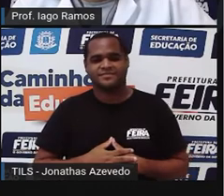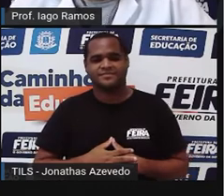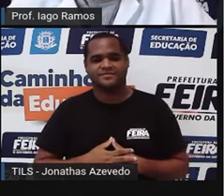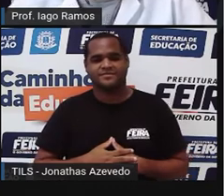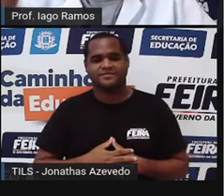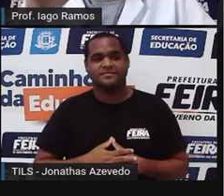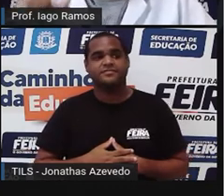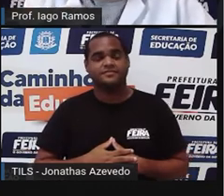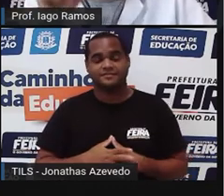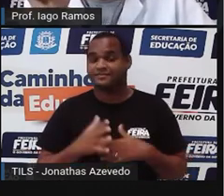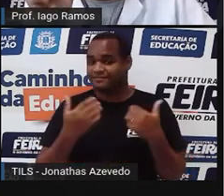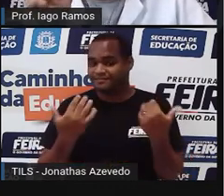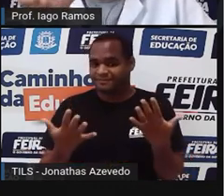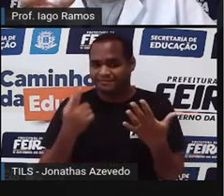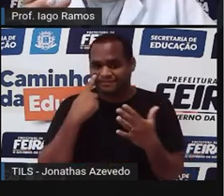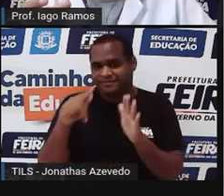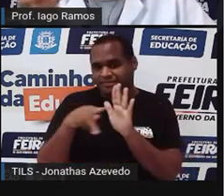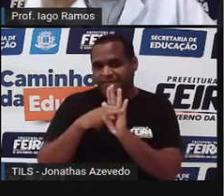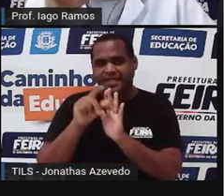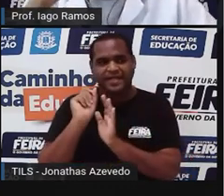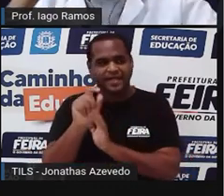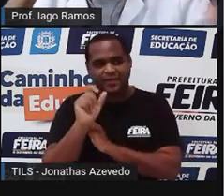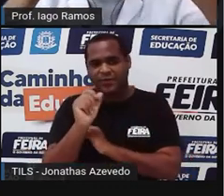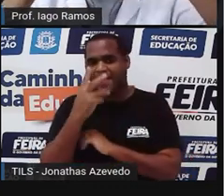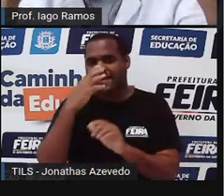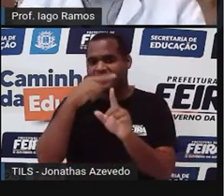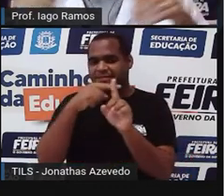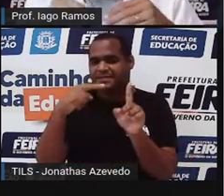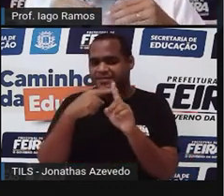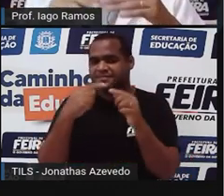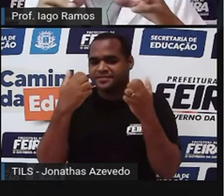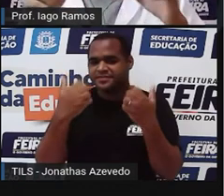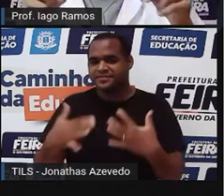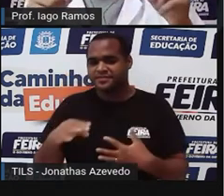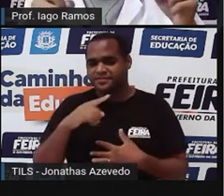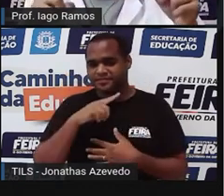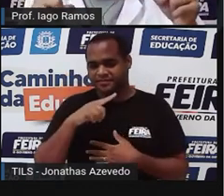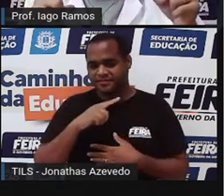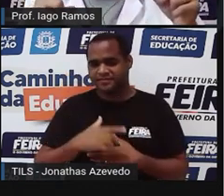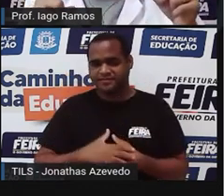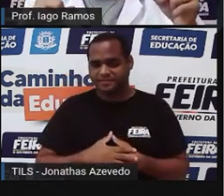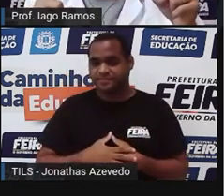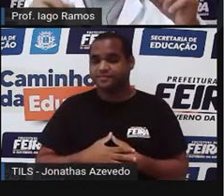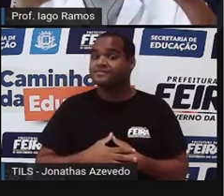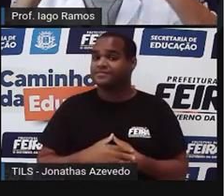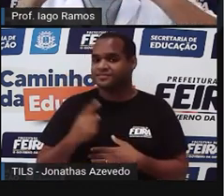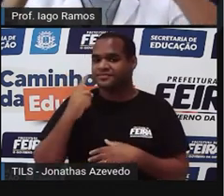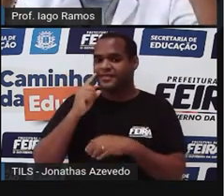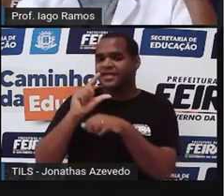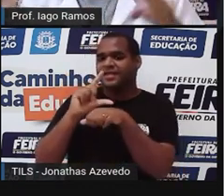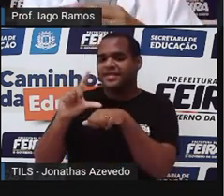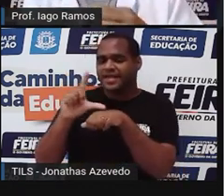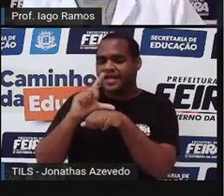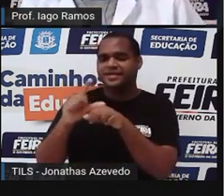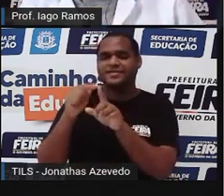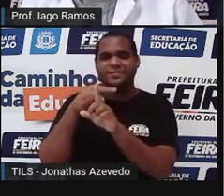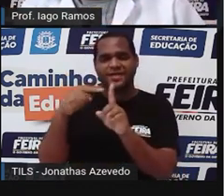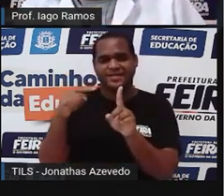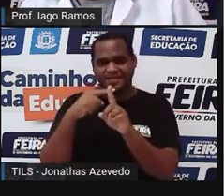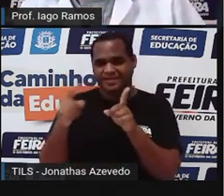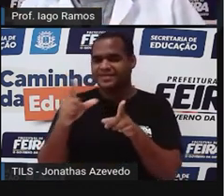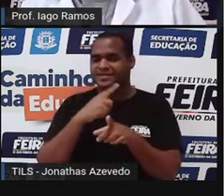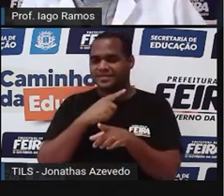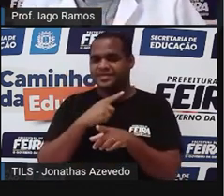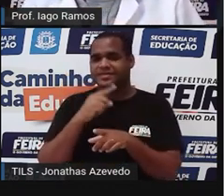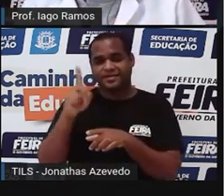Então, aquela parte azul é metade desse retângulo maior, aquela parte lilás, é metade